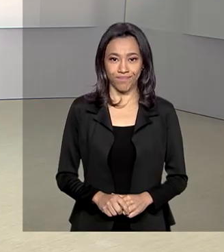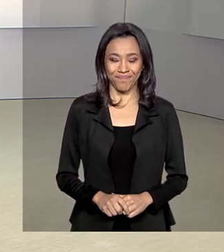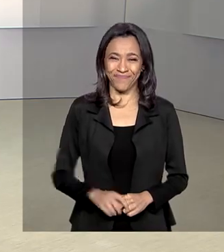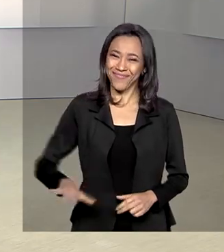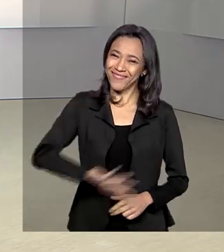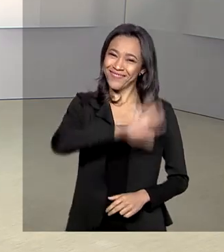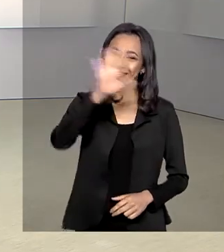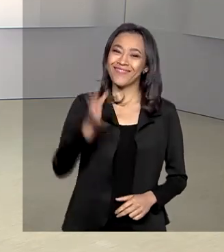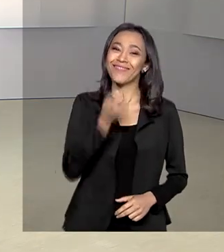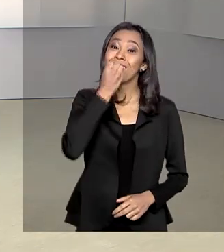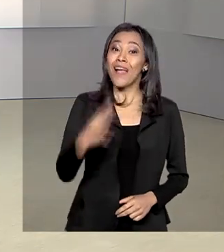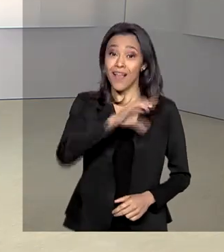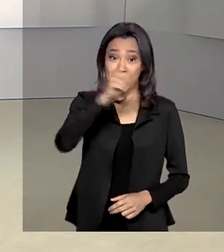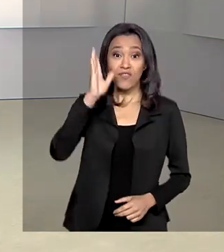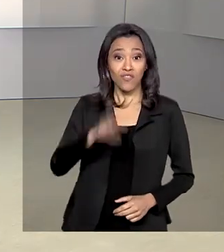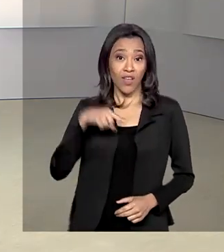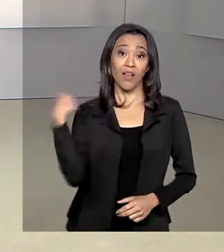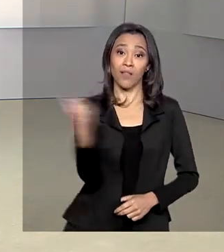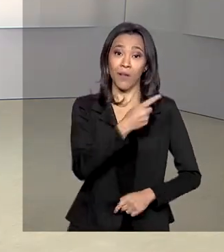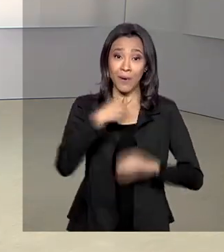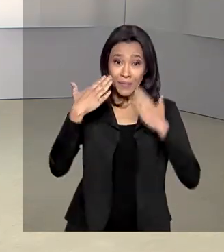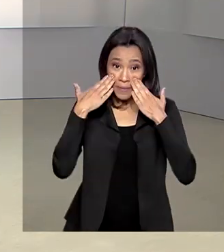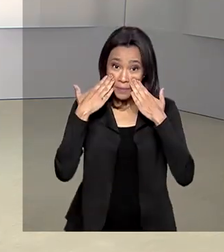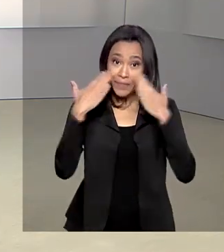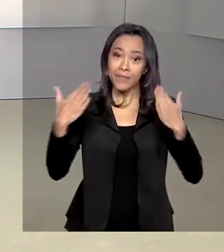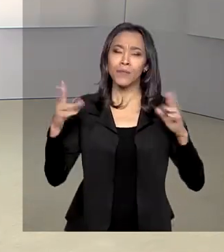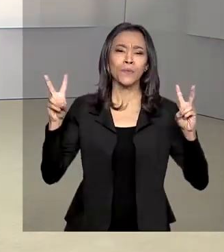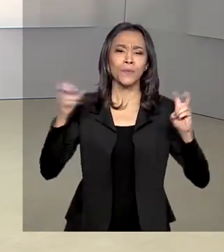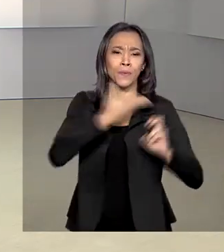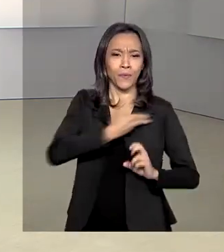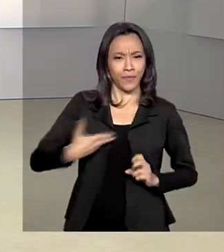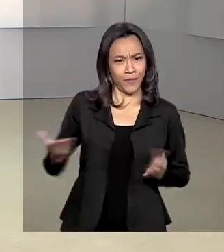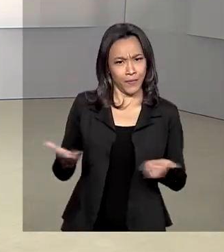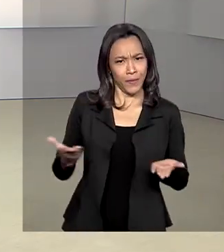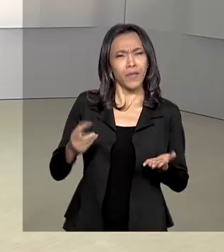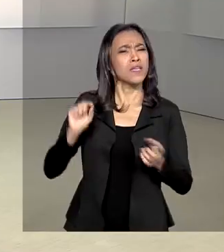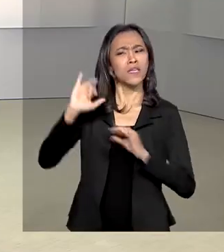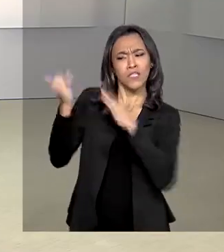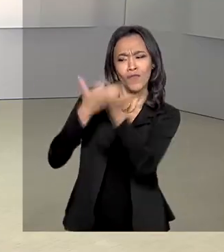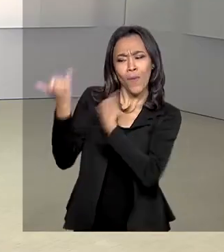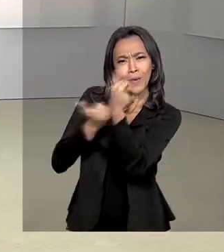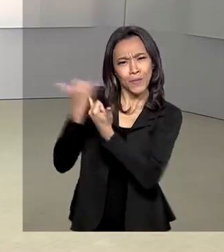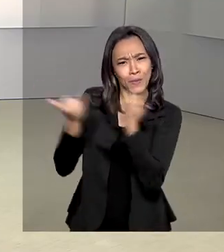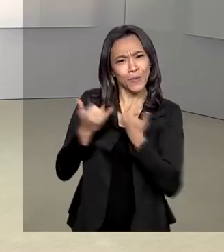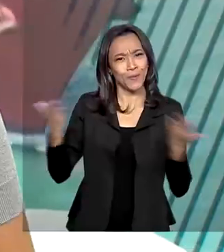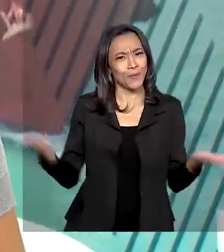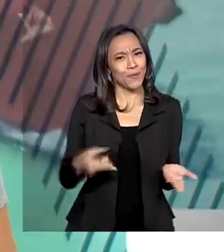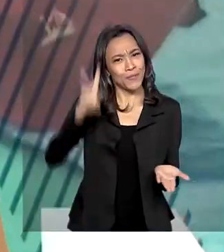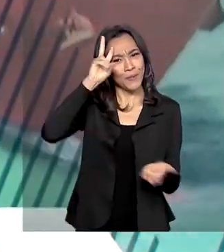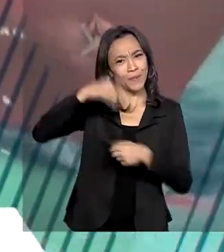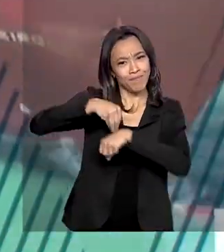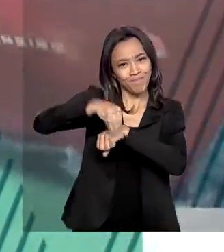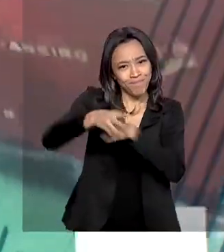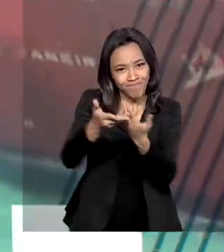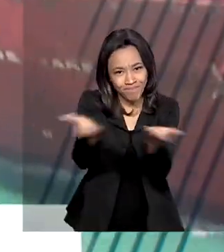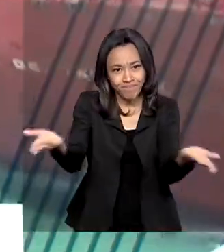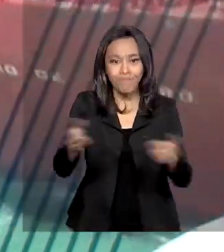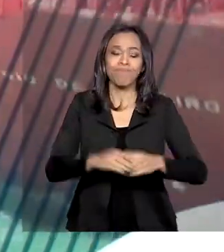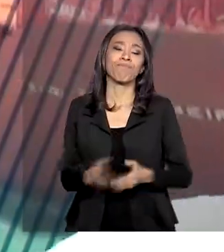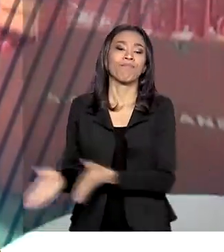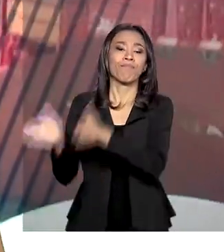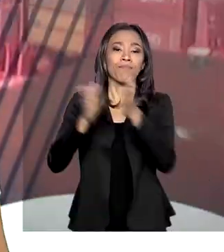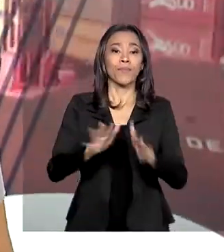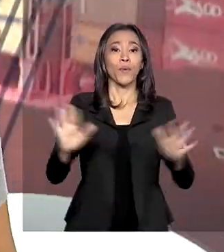Olá, bom dia! Já estamos no ar com o Governo Agora e as notícias que movimentam essa segunda-feira. Foi